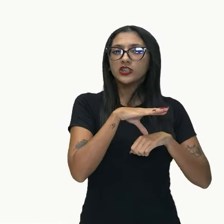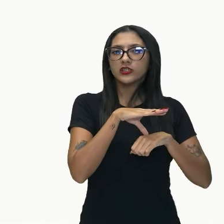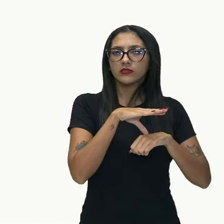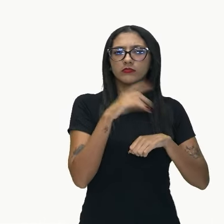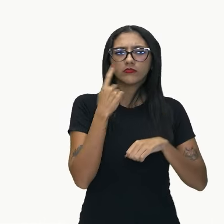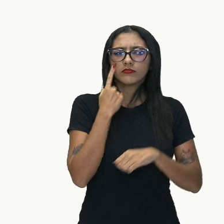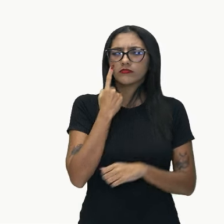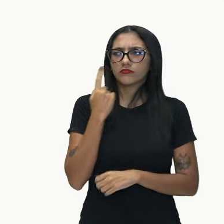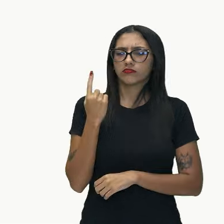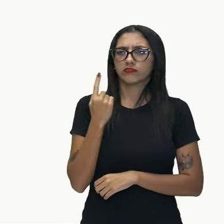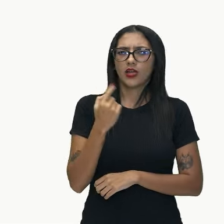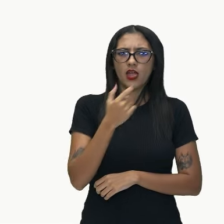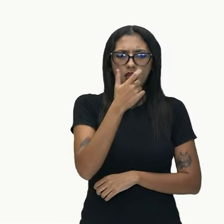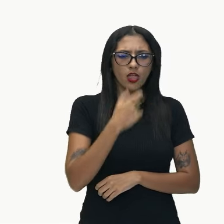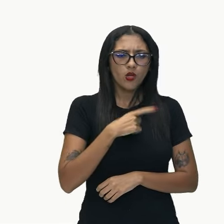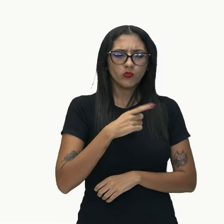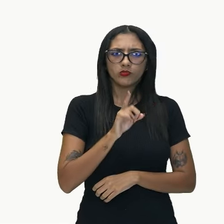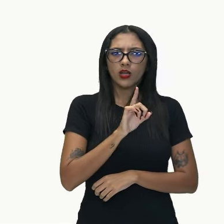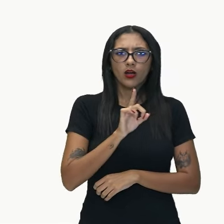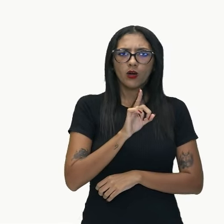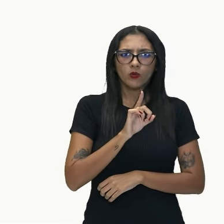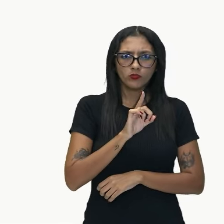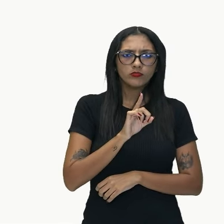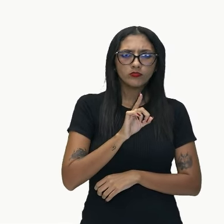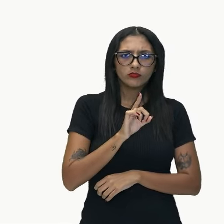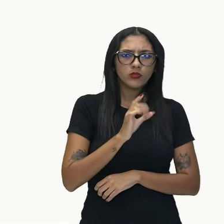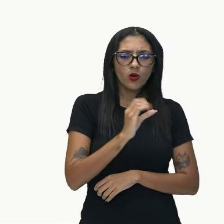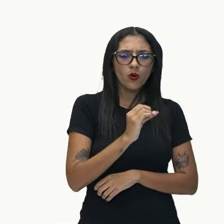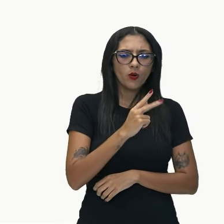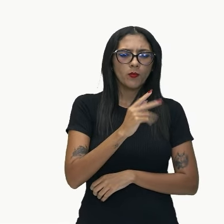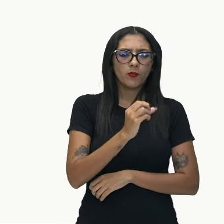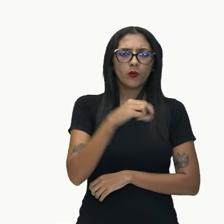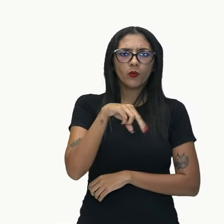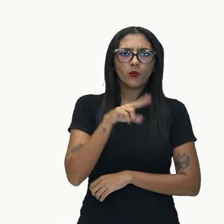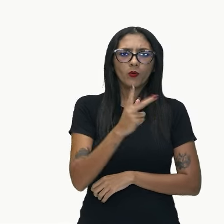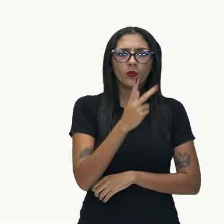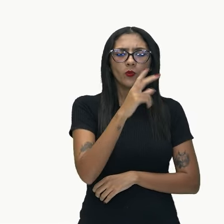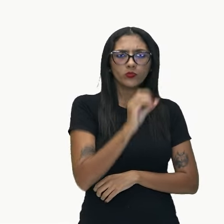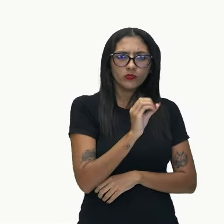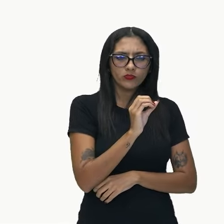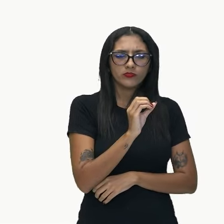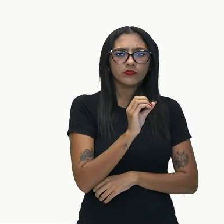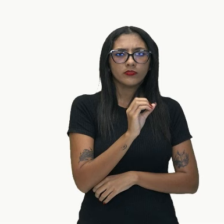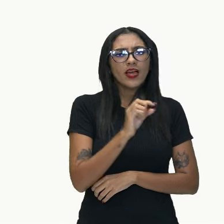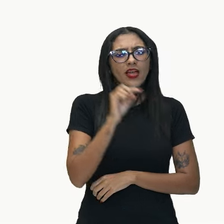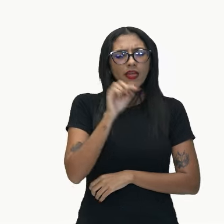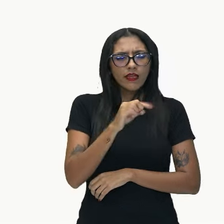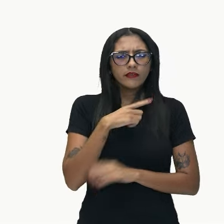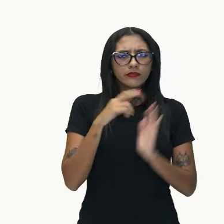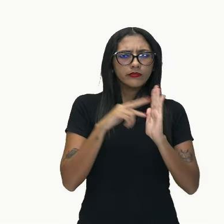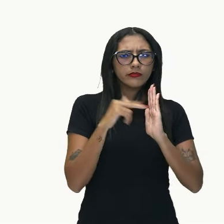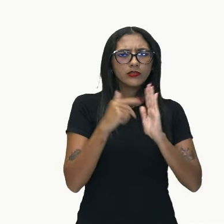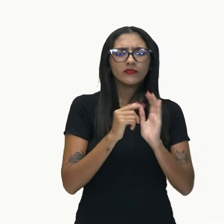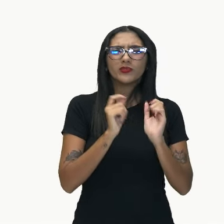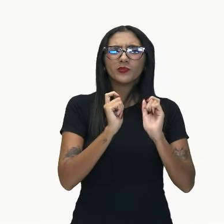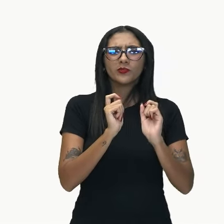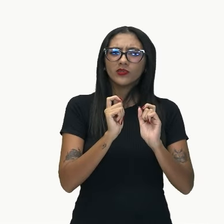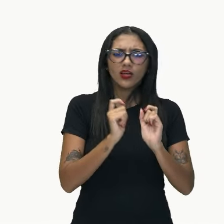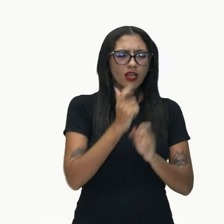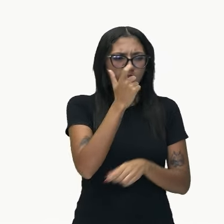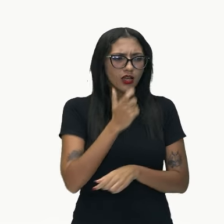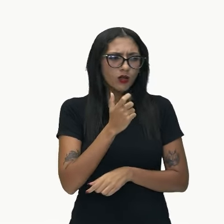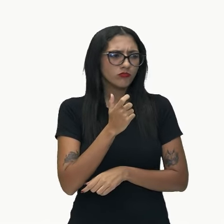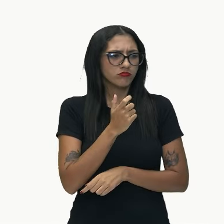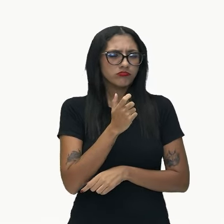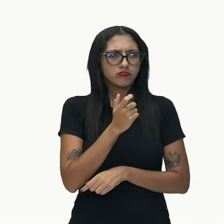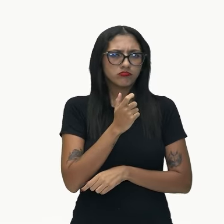Nota de novo o verbo da minha oração principal. É um verbo que precisa de complemento, porque se eu digo não me oponho,